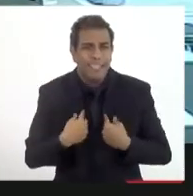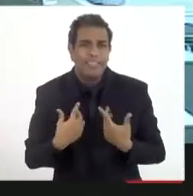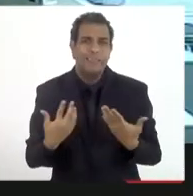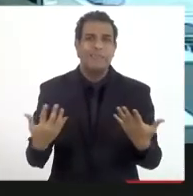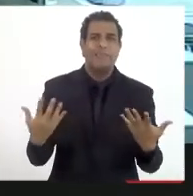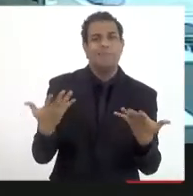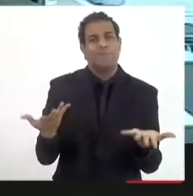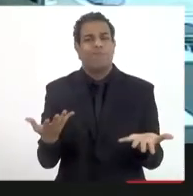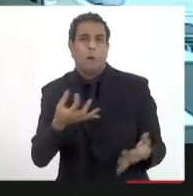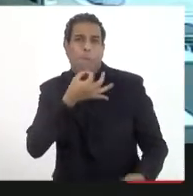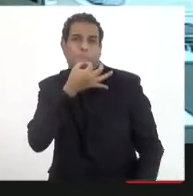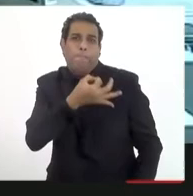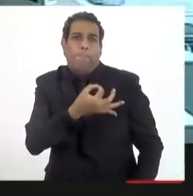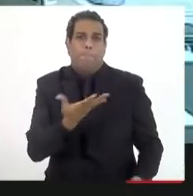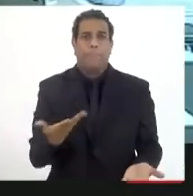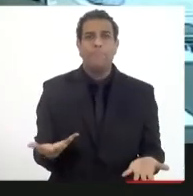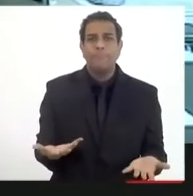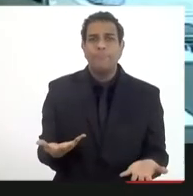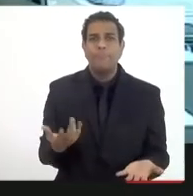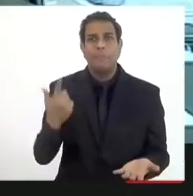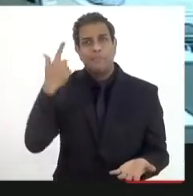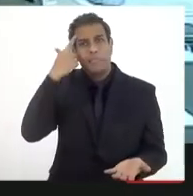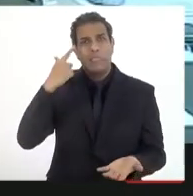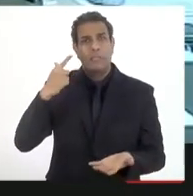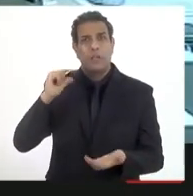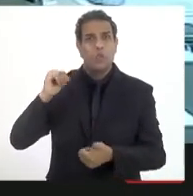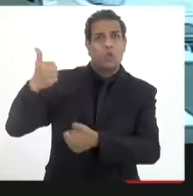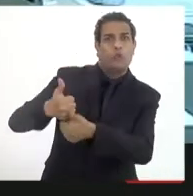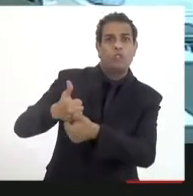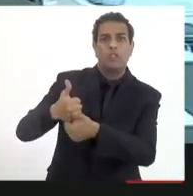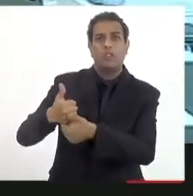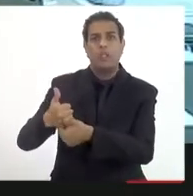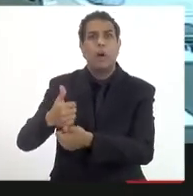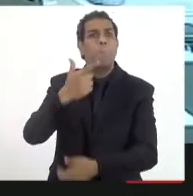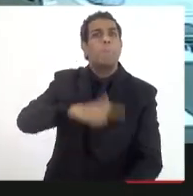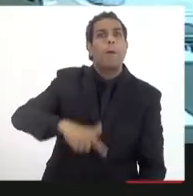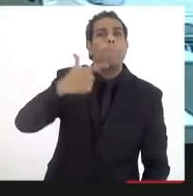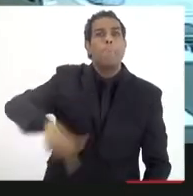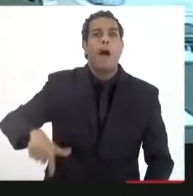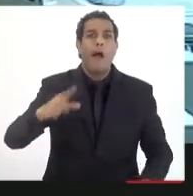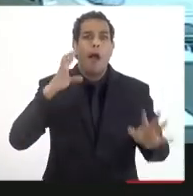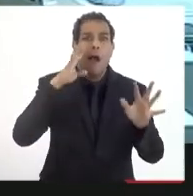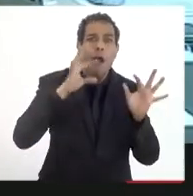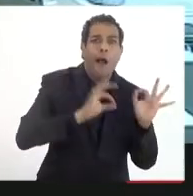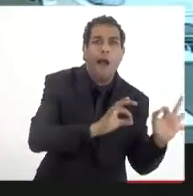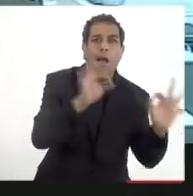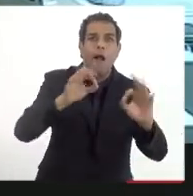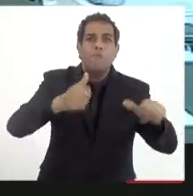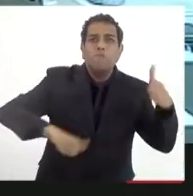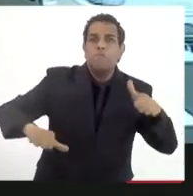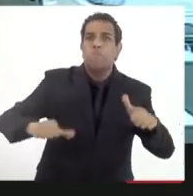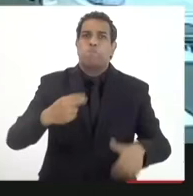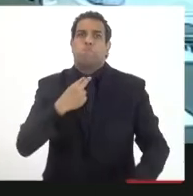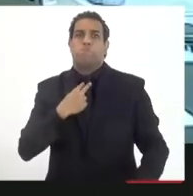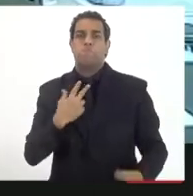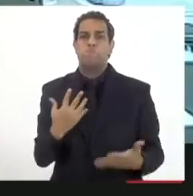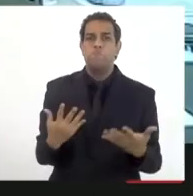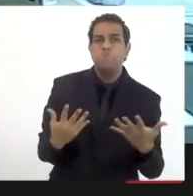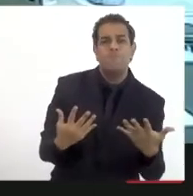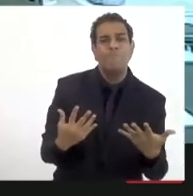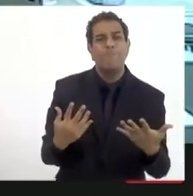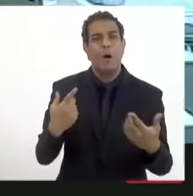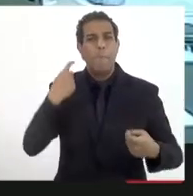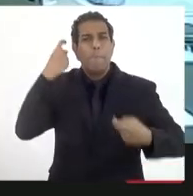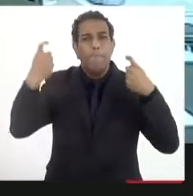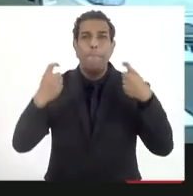opção para poder substituir a fazenda por outro órgão. só gostaria de deixar